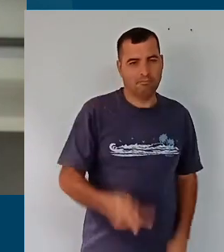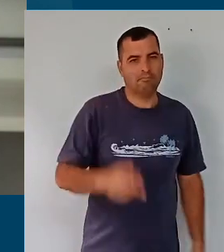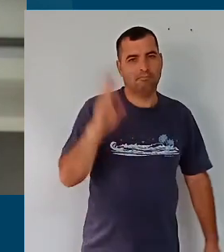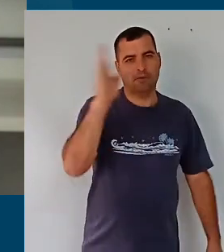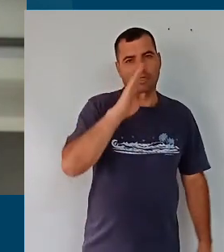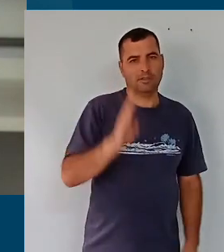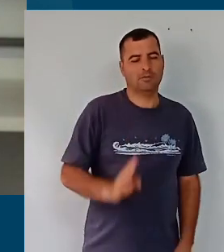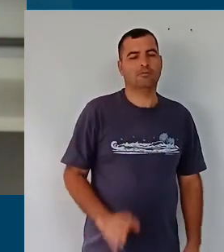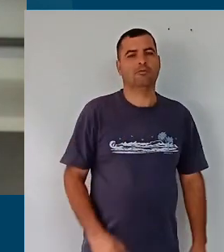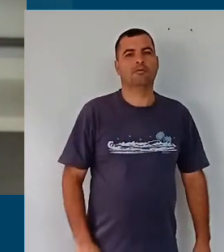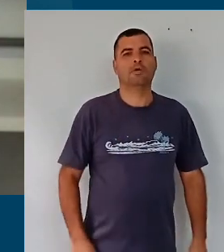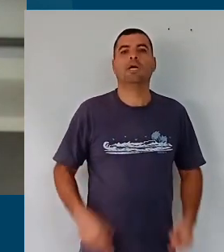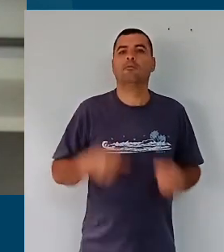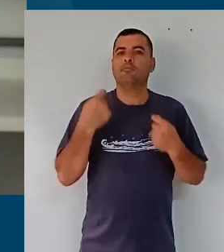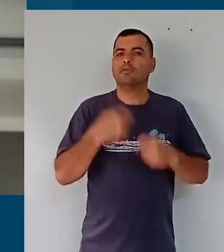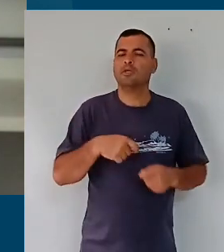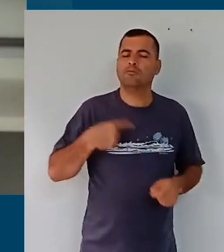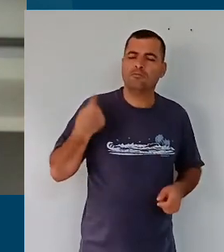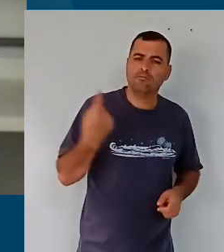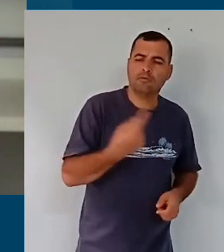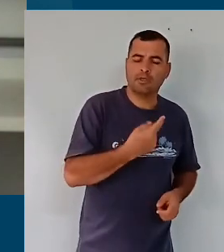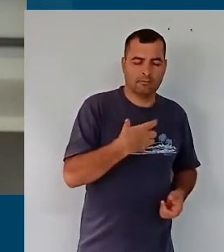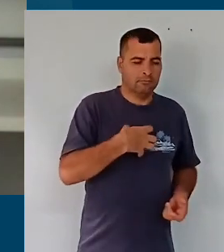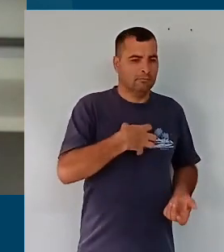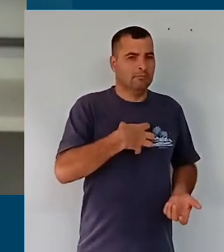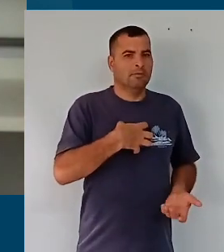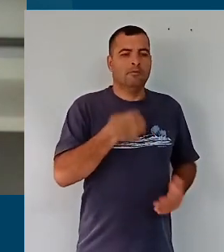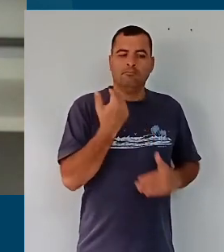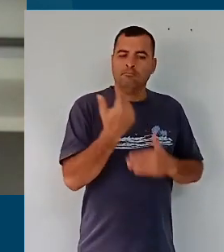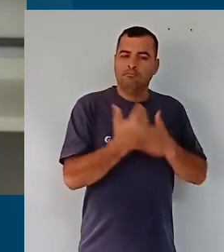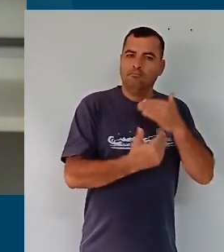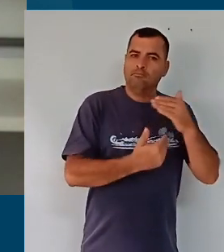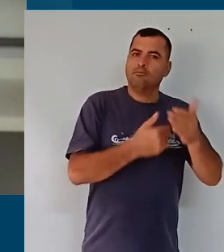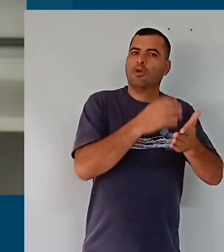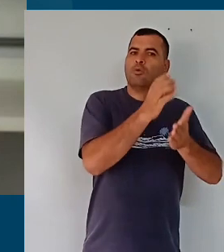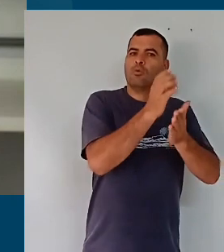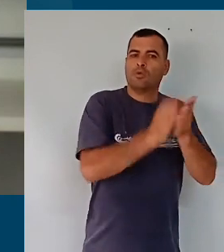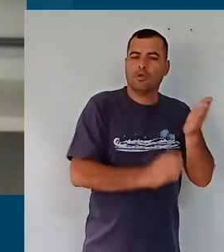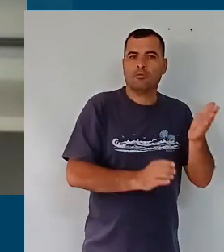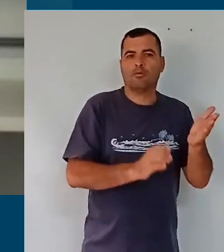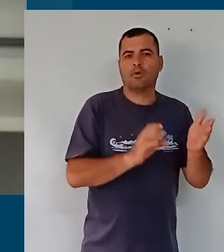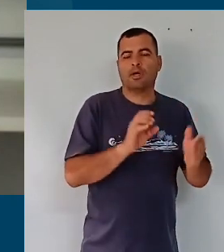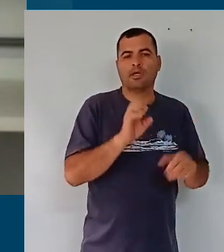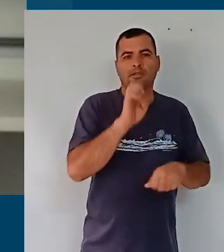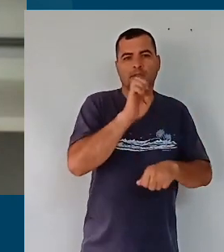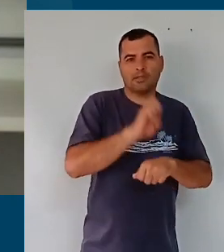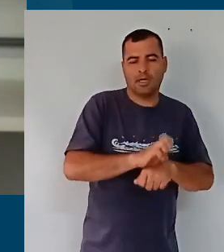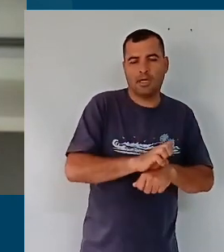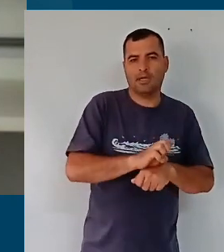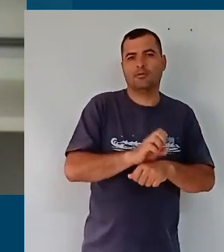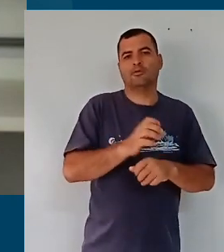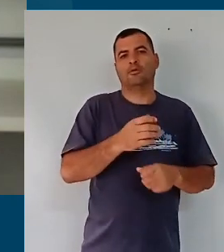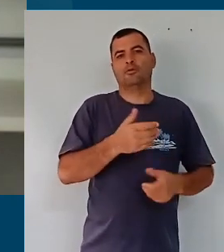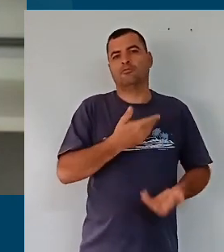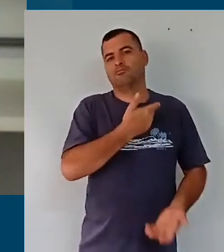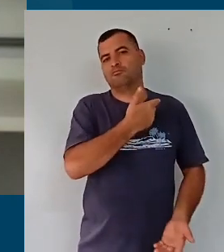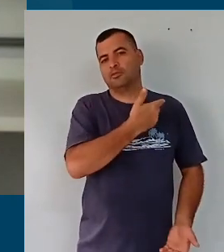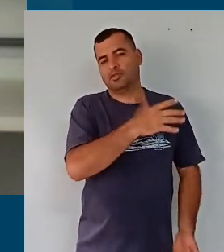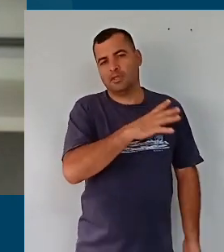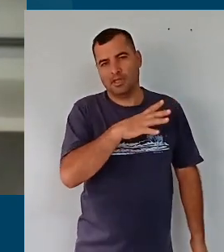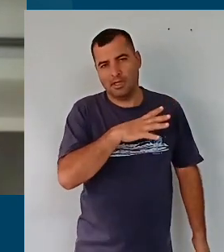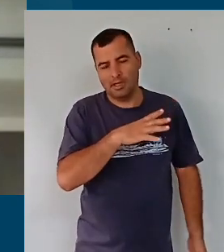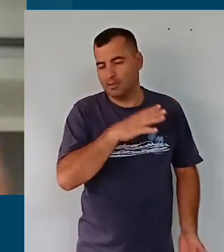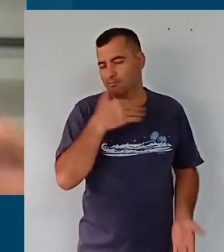que está o ponto que eu queria falar, inspirar a construção das propostas curriculares dos estados, dos municípios,